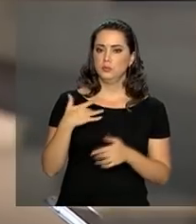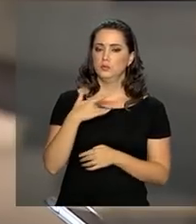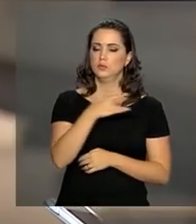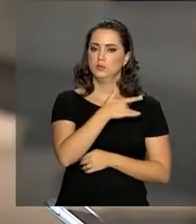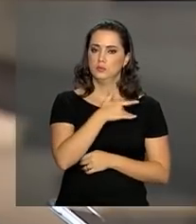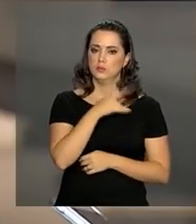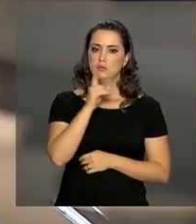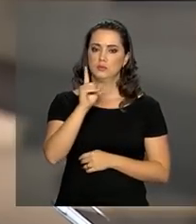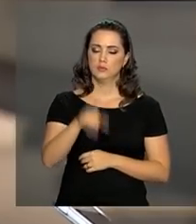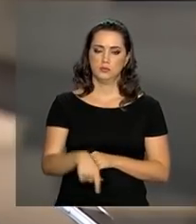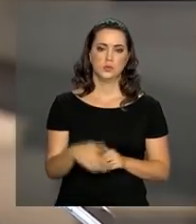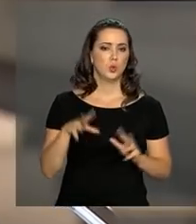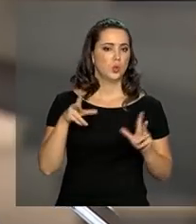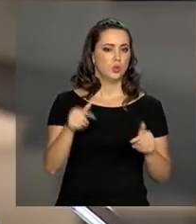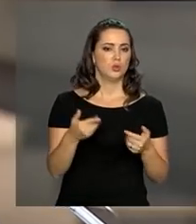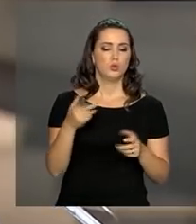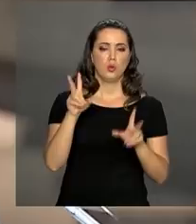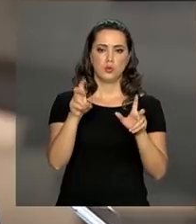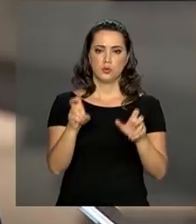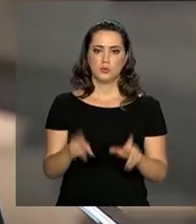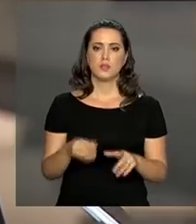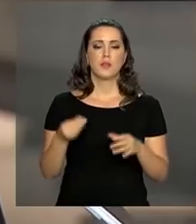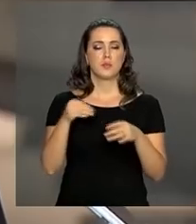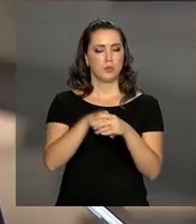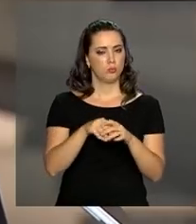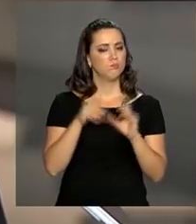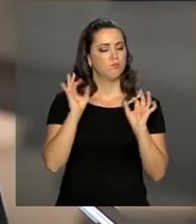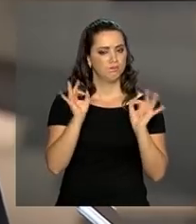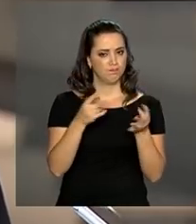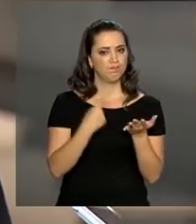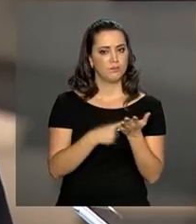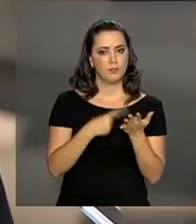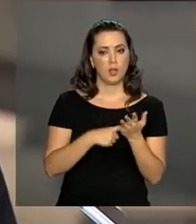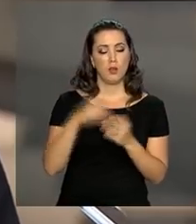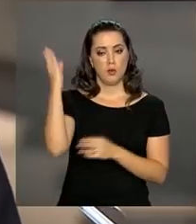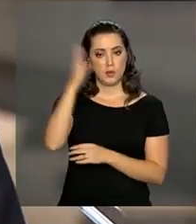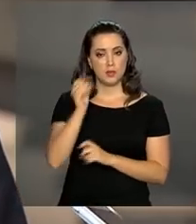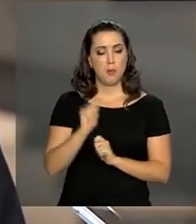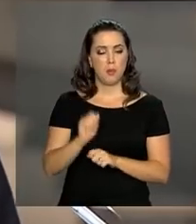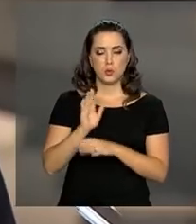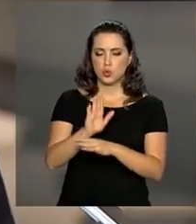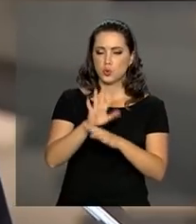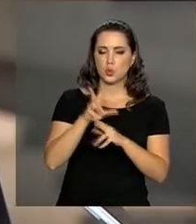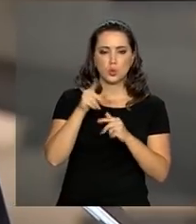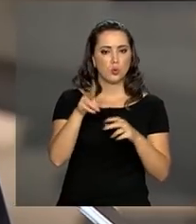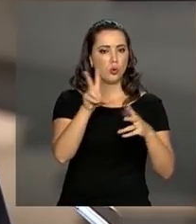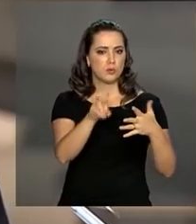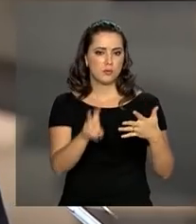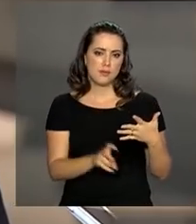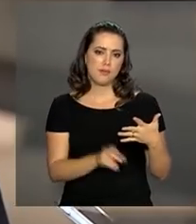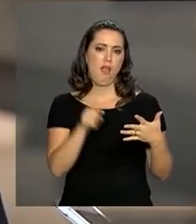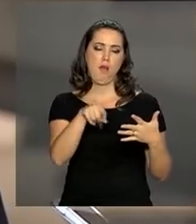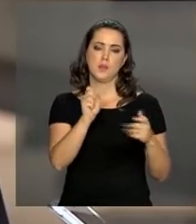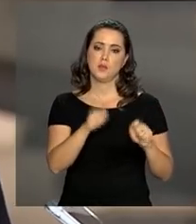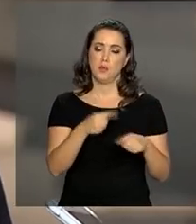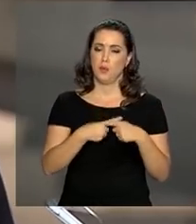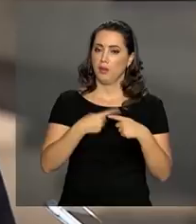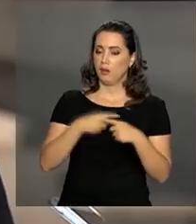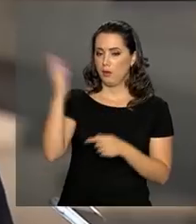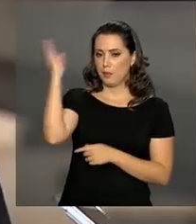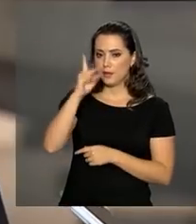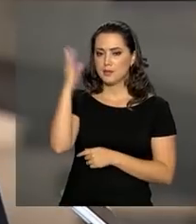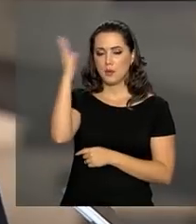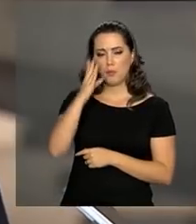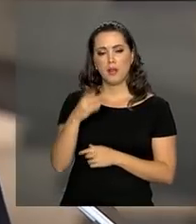saúde, todos os temas estão na pauta. O Brasil tem uma contribuição a dar sobre todos os temas. O Brasil é